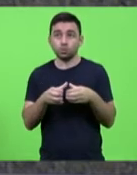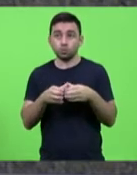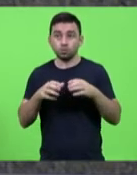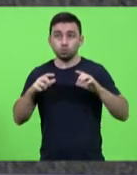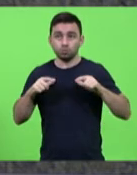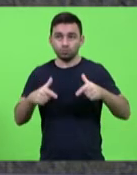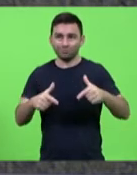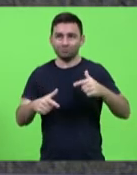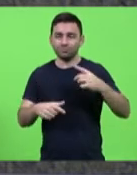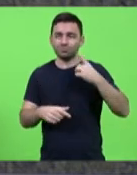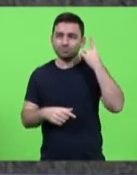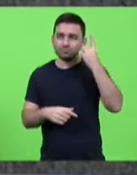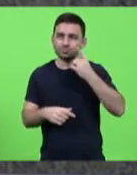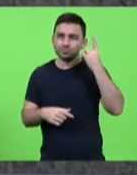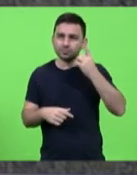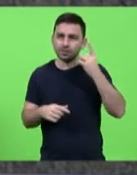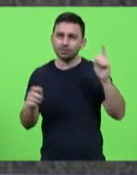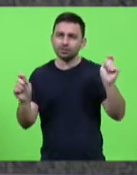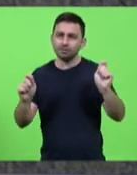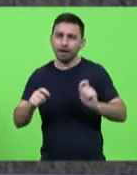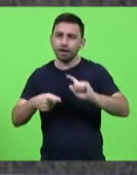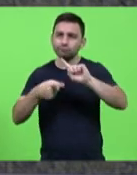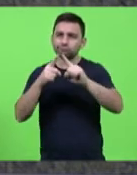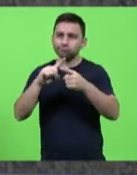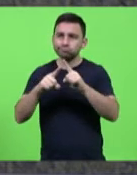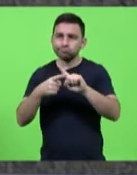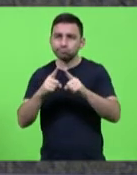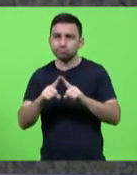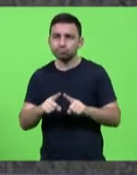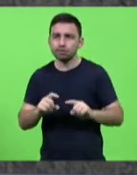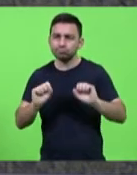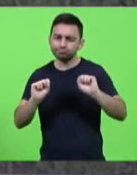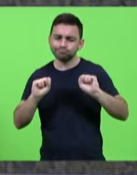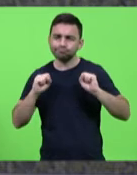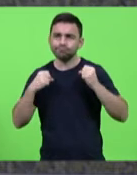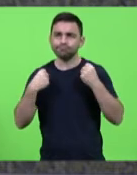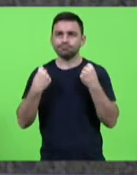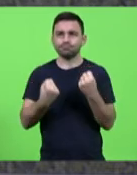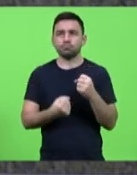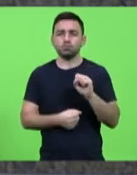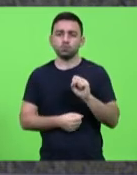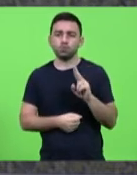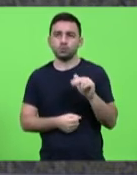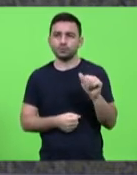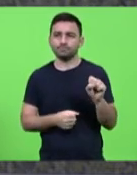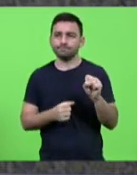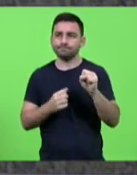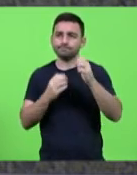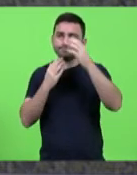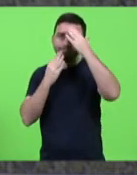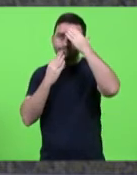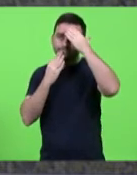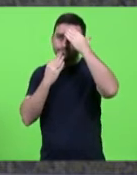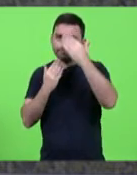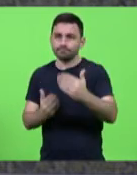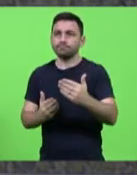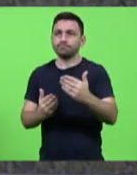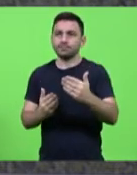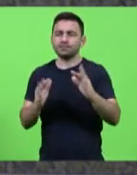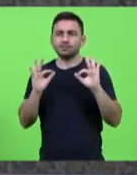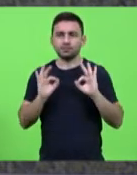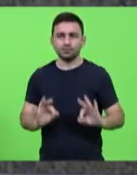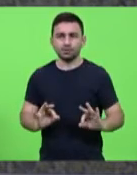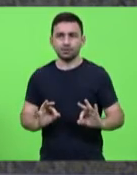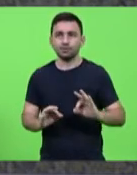parlamentar, construir esse diálogo de fortalecimento dos SUAS. Nós agradecemos e tenho certeza que a deputada